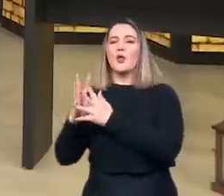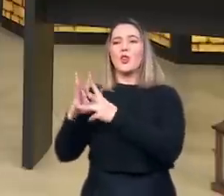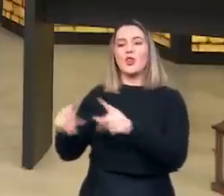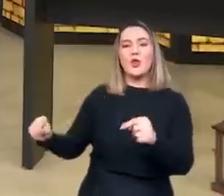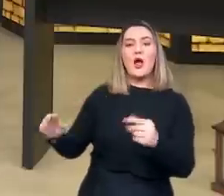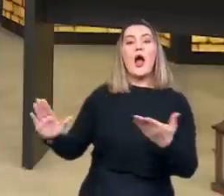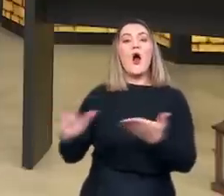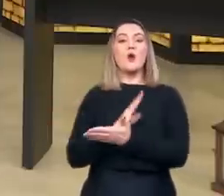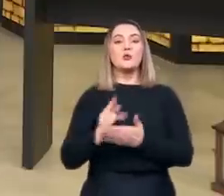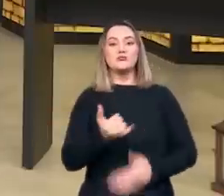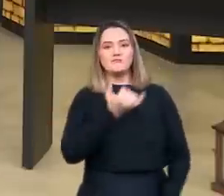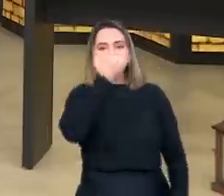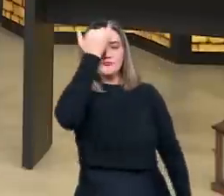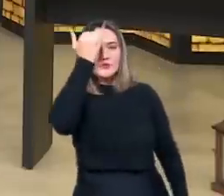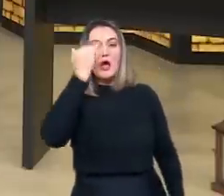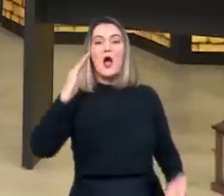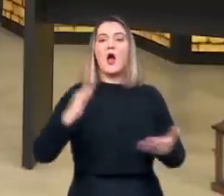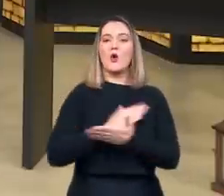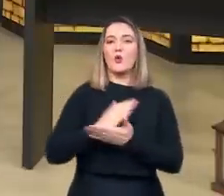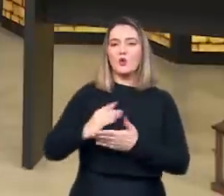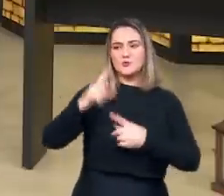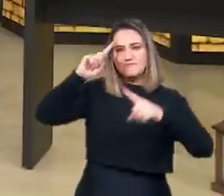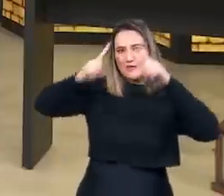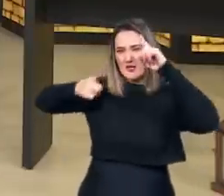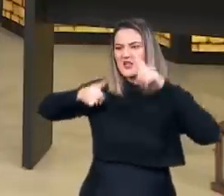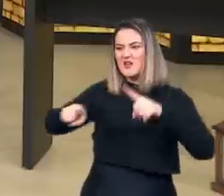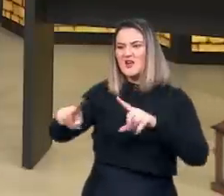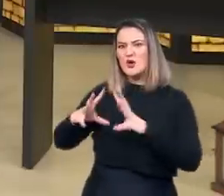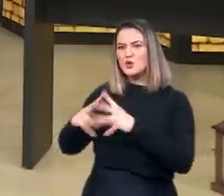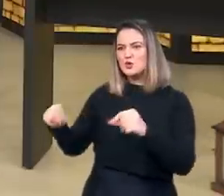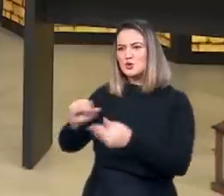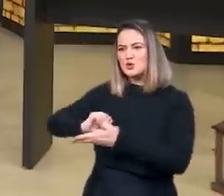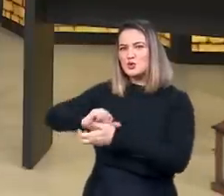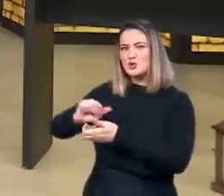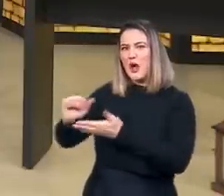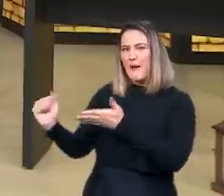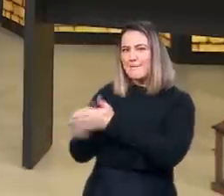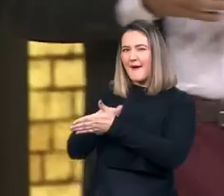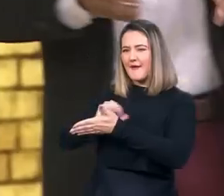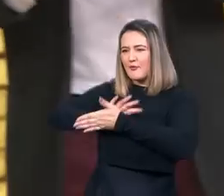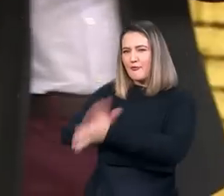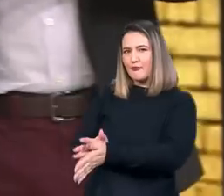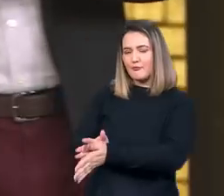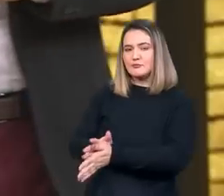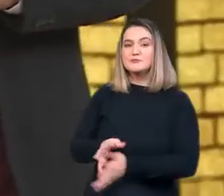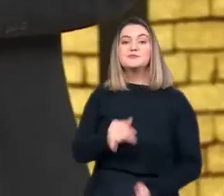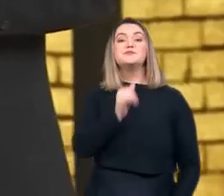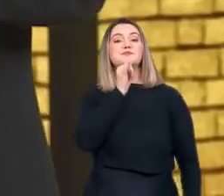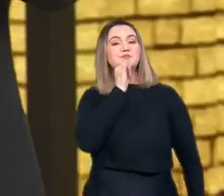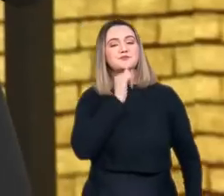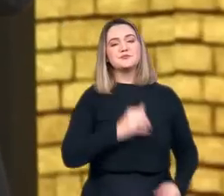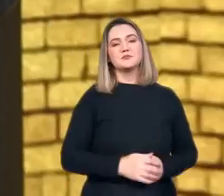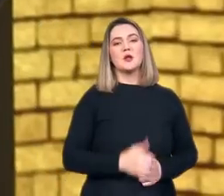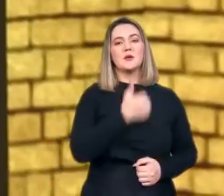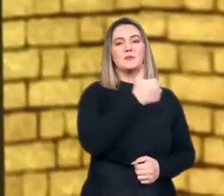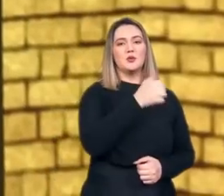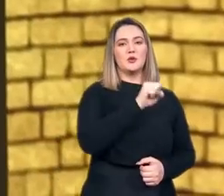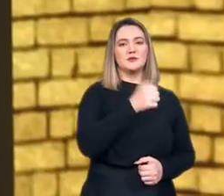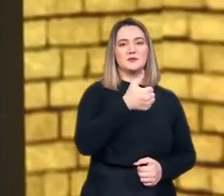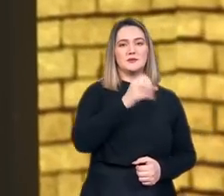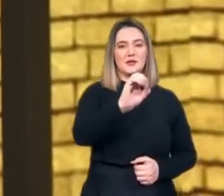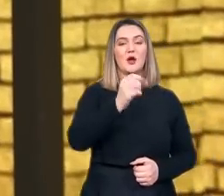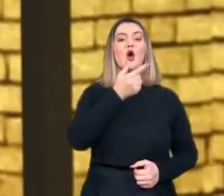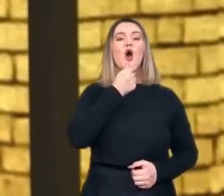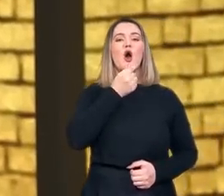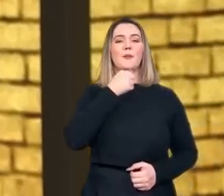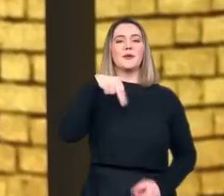descuido e outras foram propositais. Eu vou dar um exemplo para você. Em 1810, Napoleão, só para